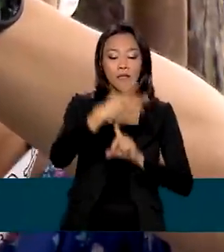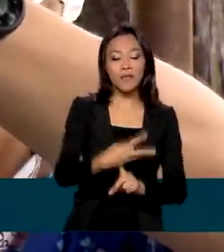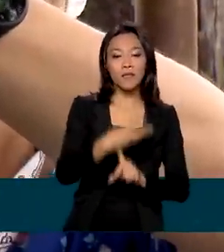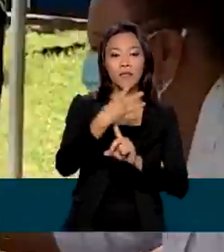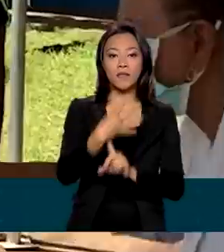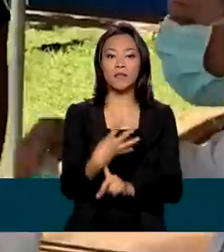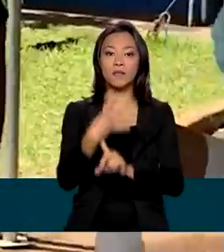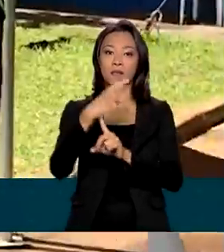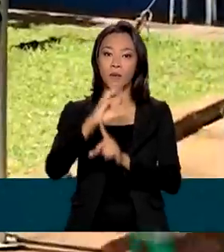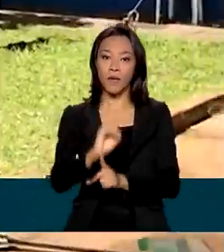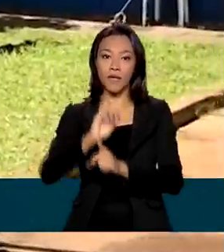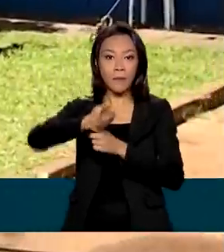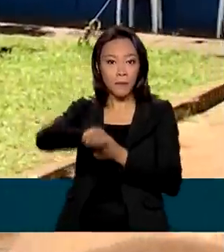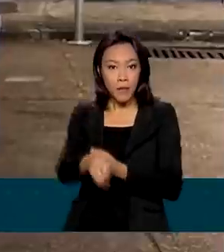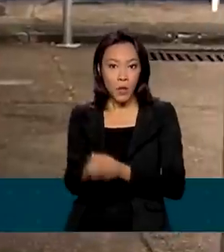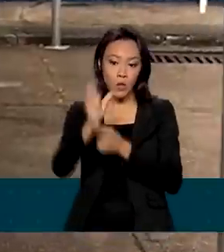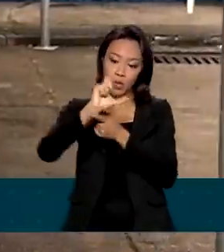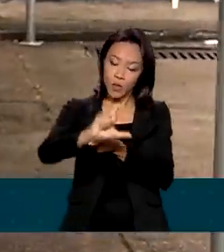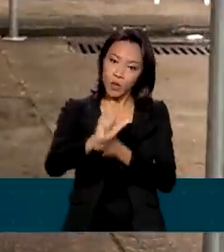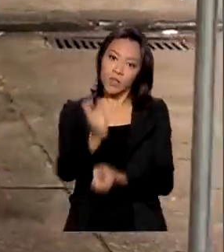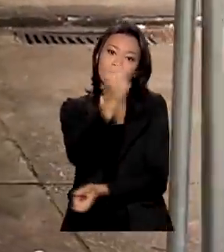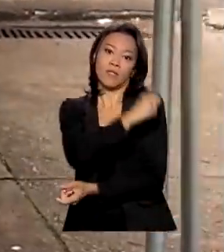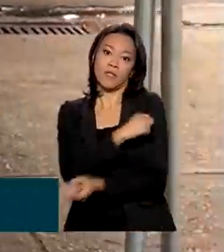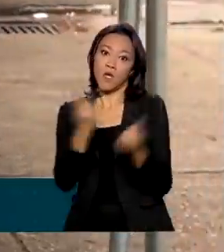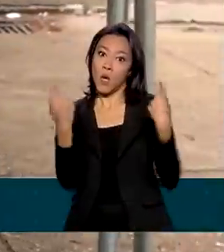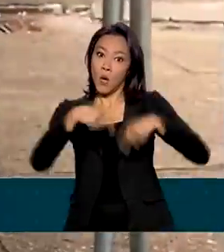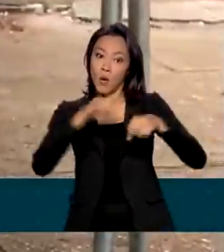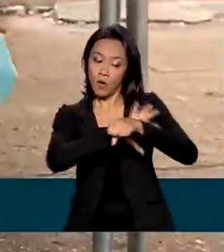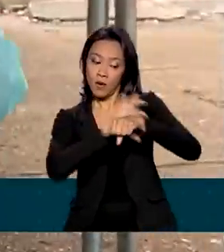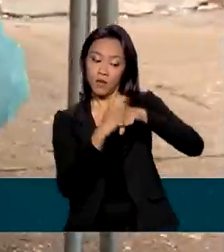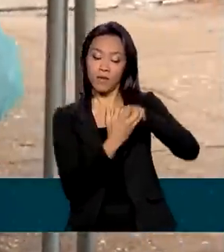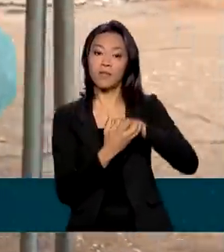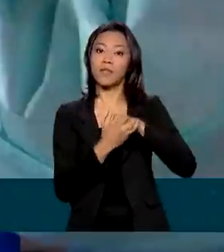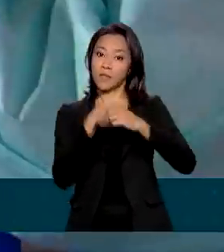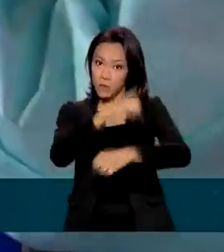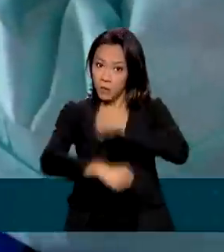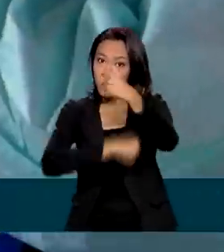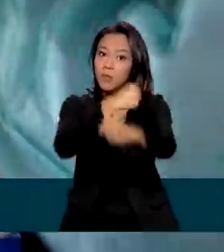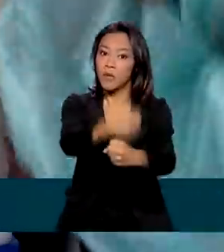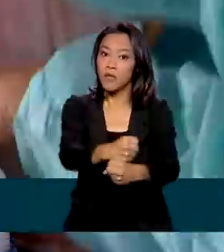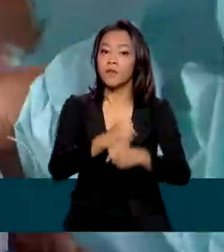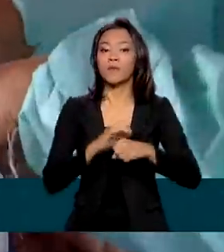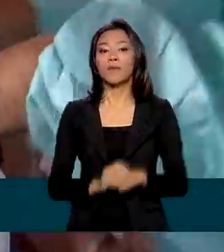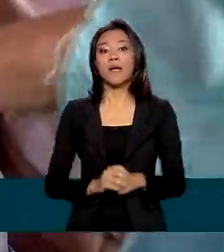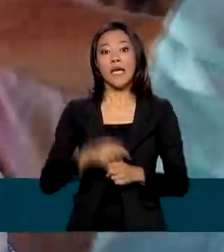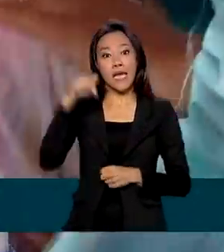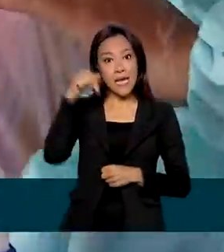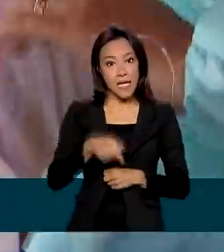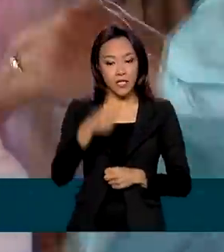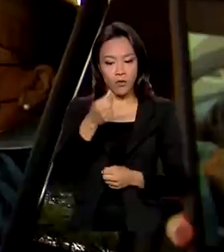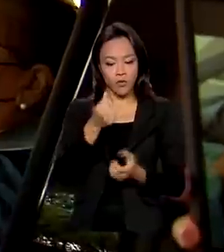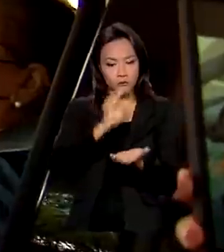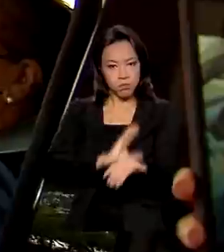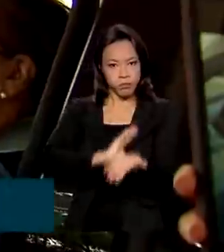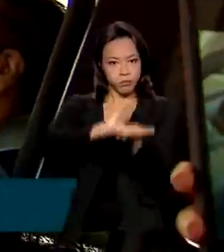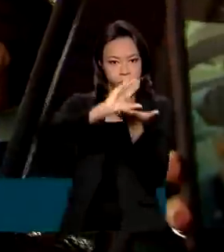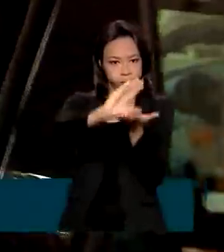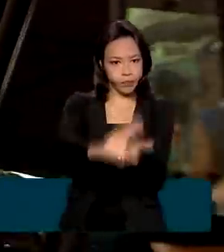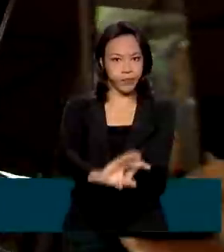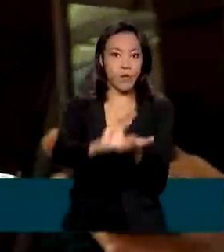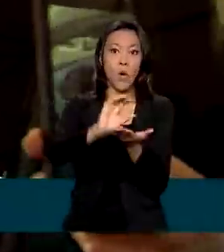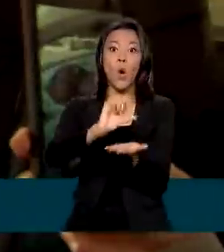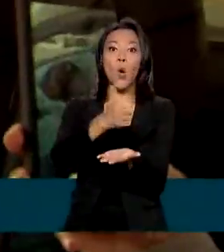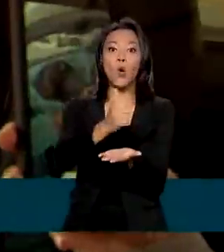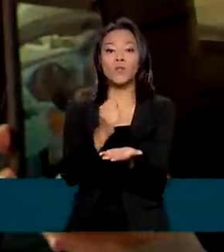milhões de doses de vacinas contra a Covid em 2022. Um investimento estimado de cerca de